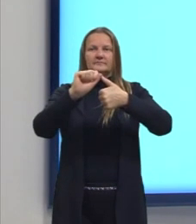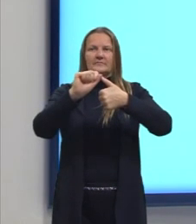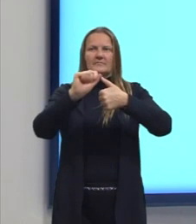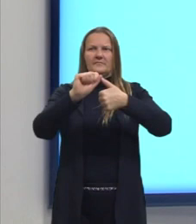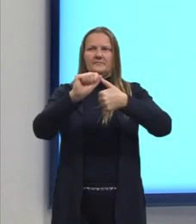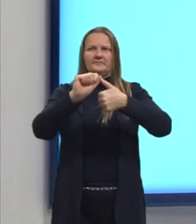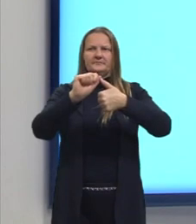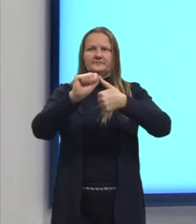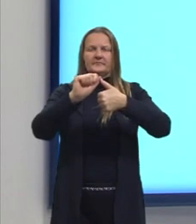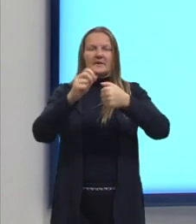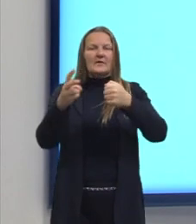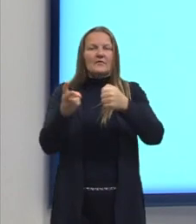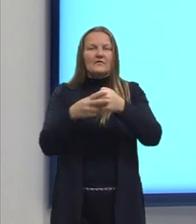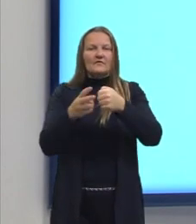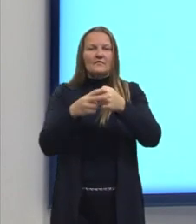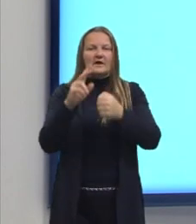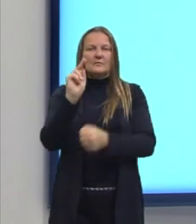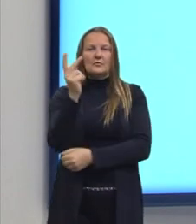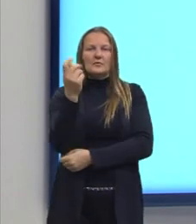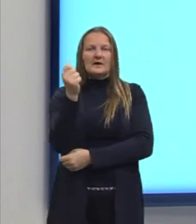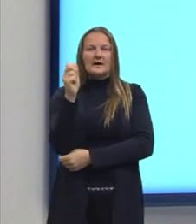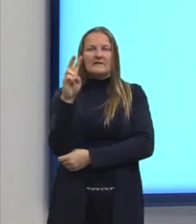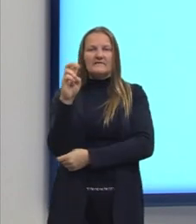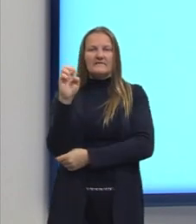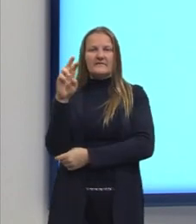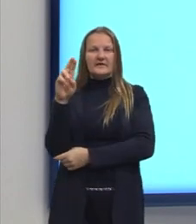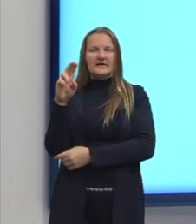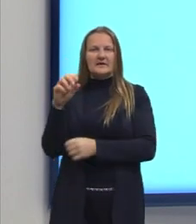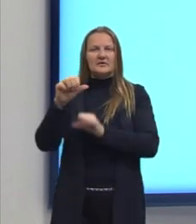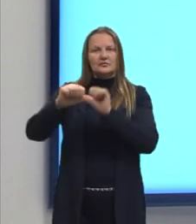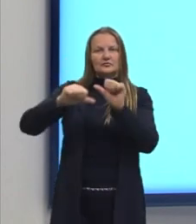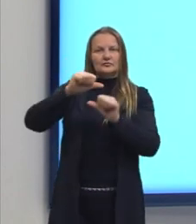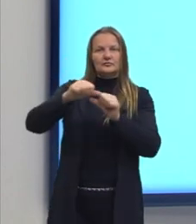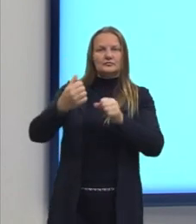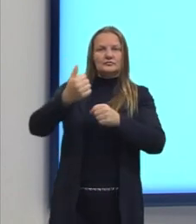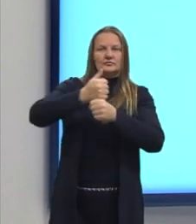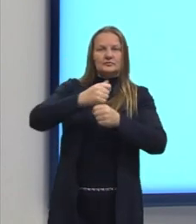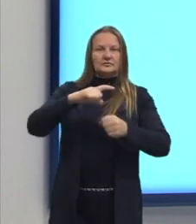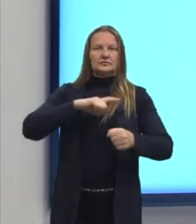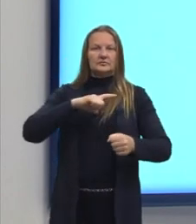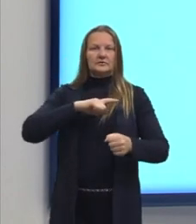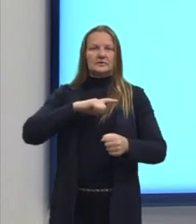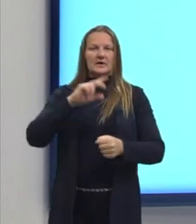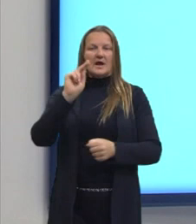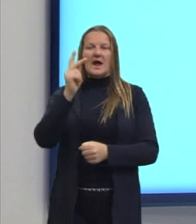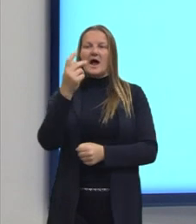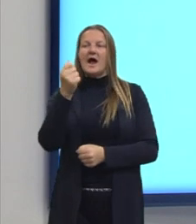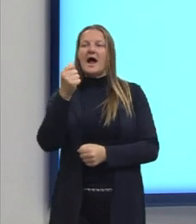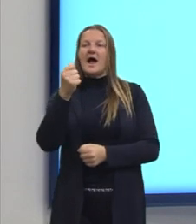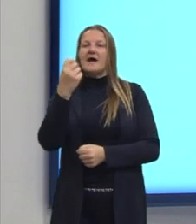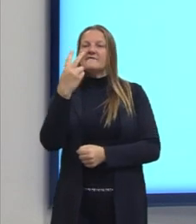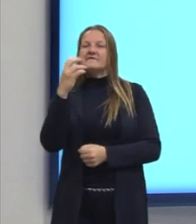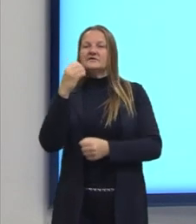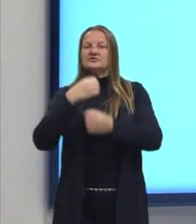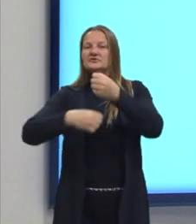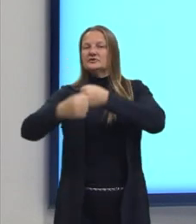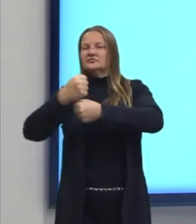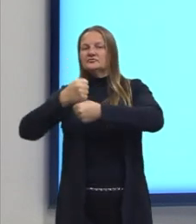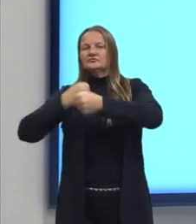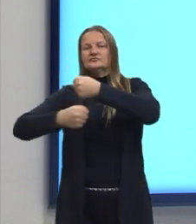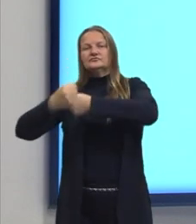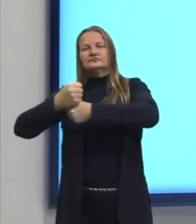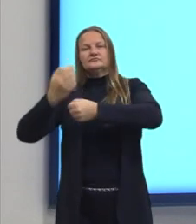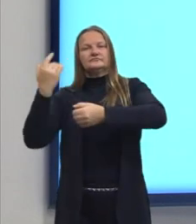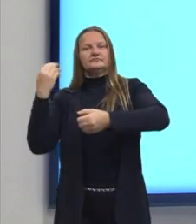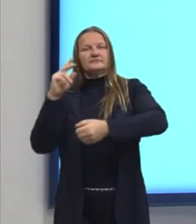O emprego do verbo haver, em vez de ter, em, há 20 anos atrás, foi humilhado. Se